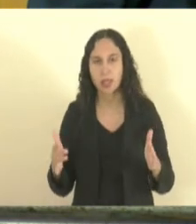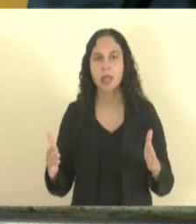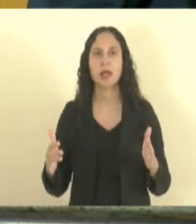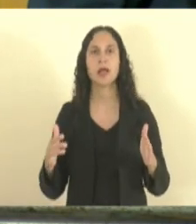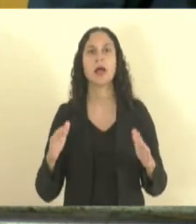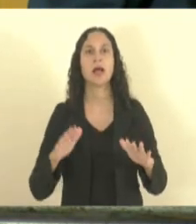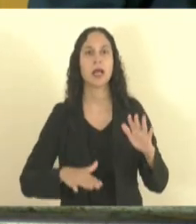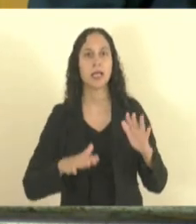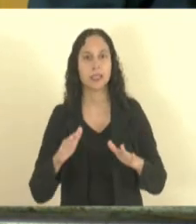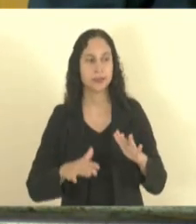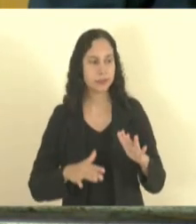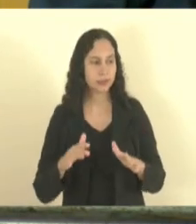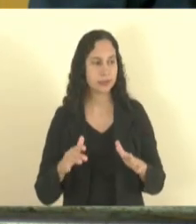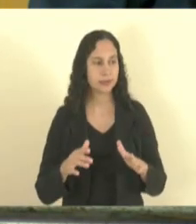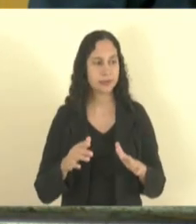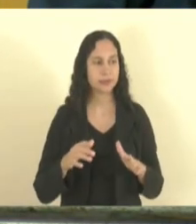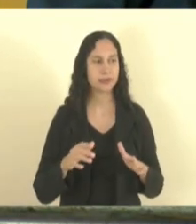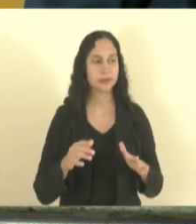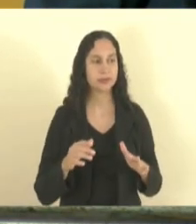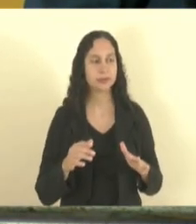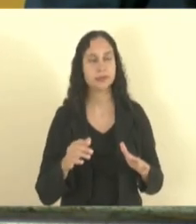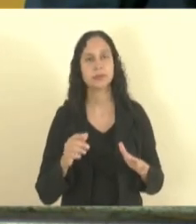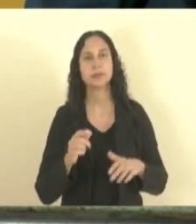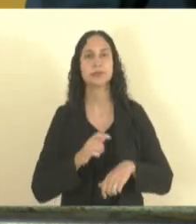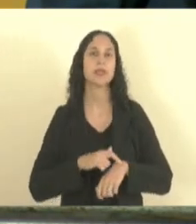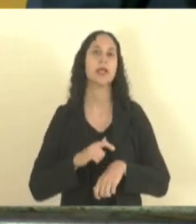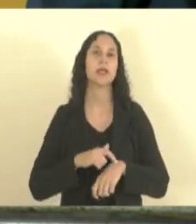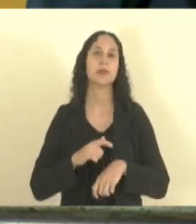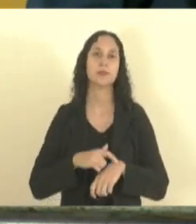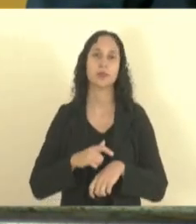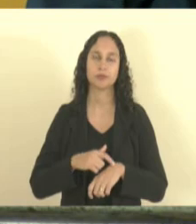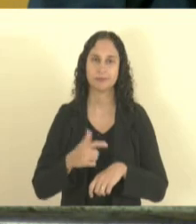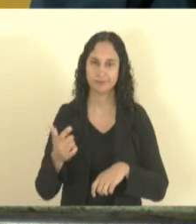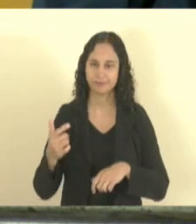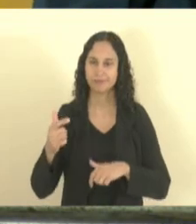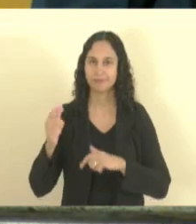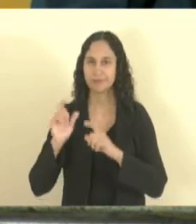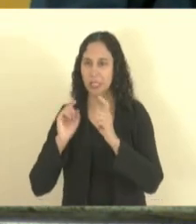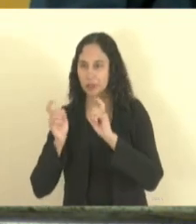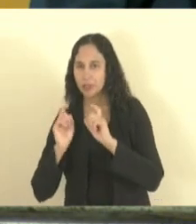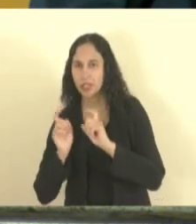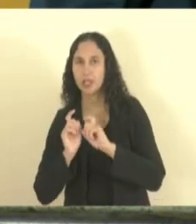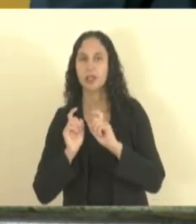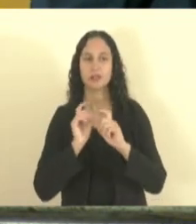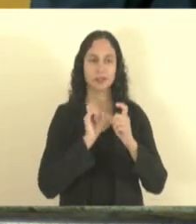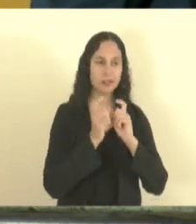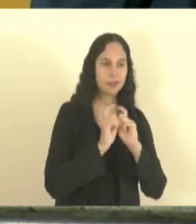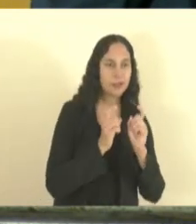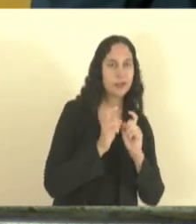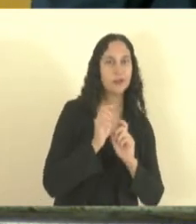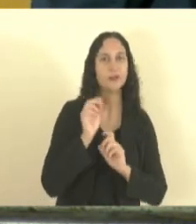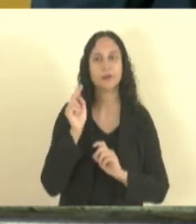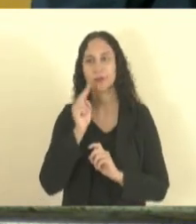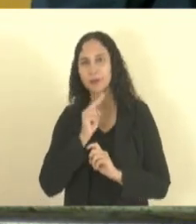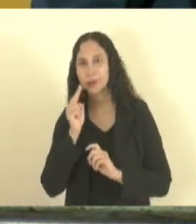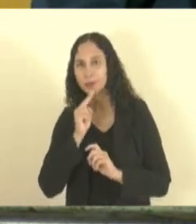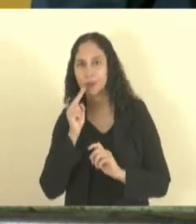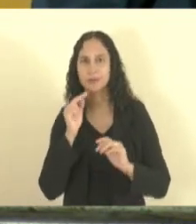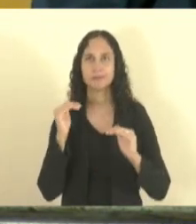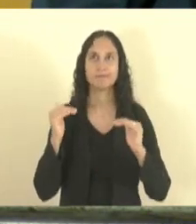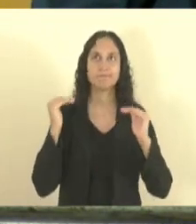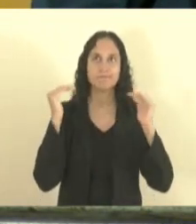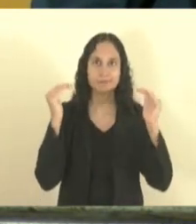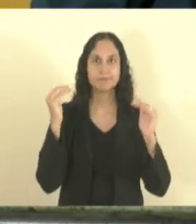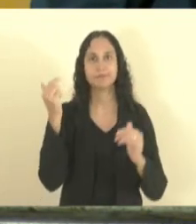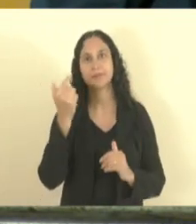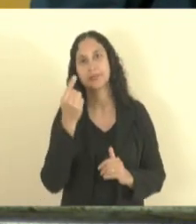sobrepõe aquelas demandas que vêm que chegam aquelas coisas mais urgentes se colocam todos os dias